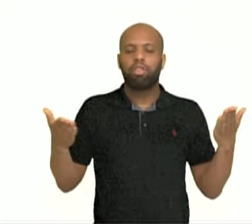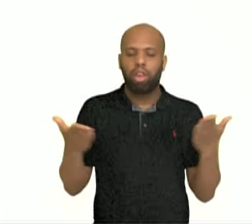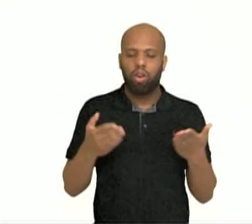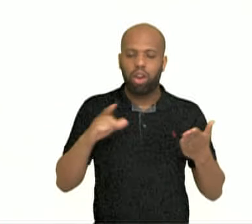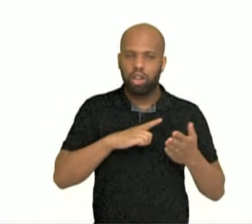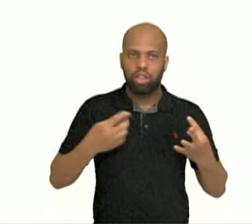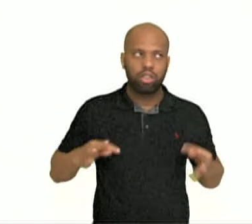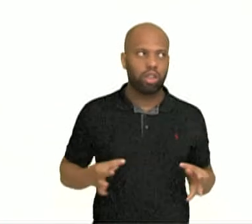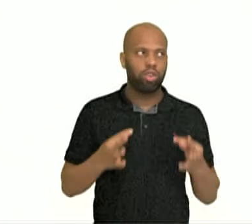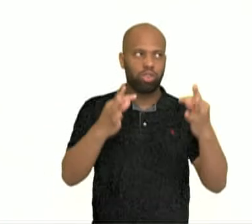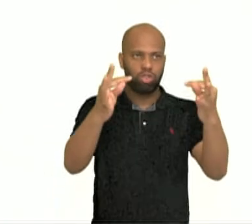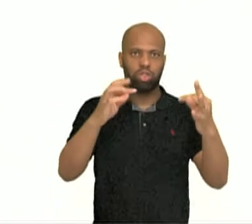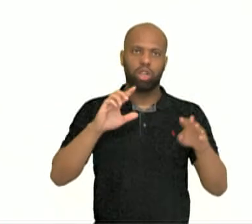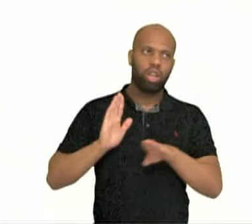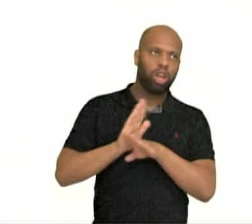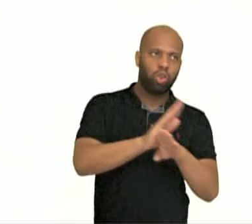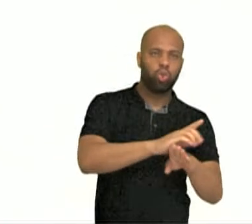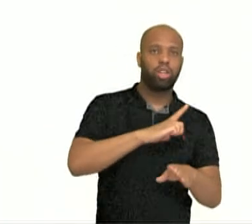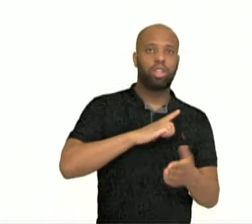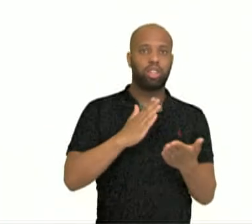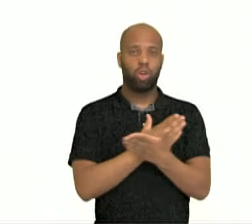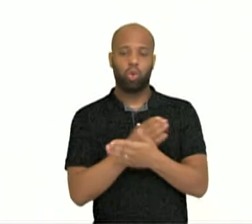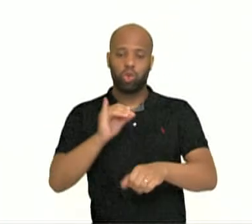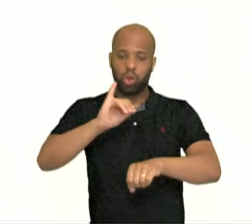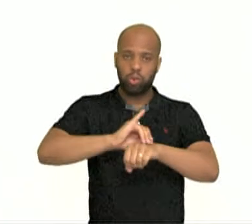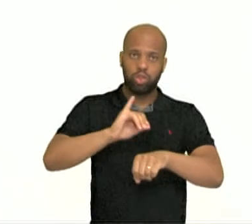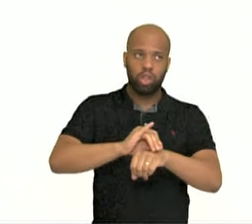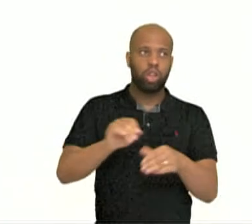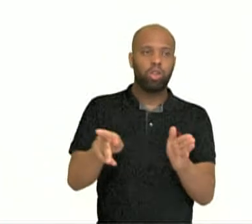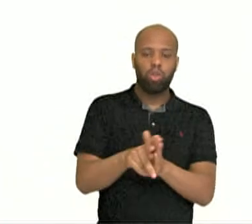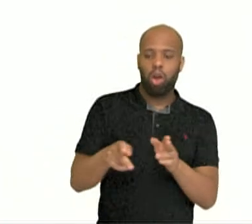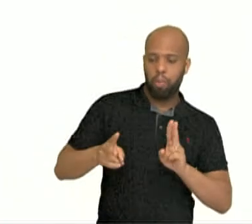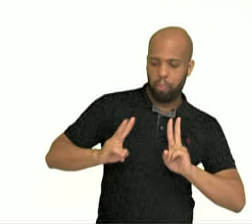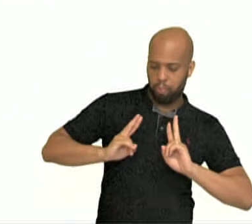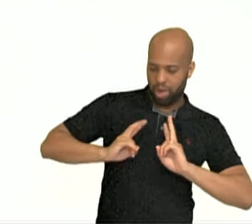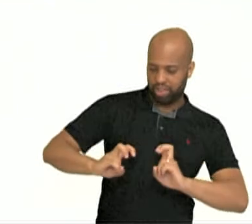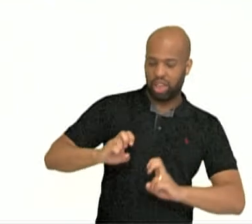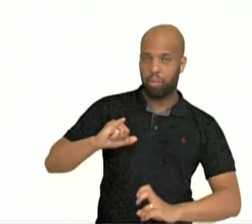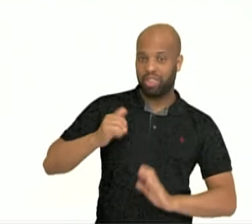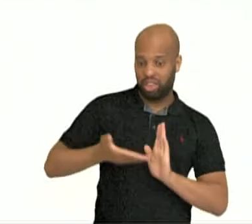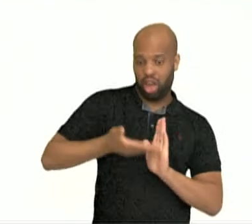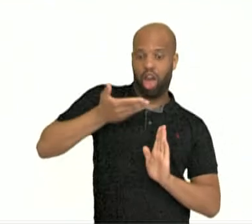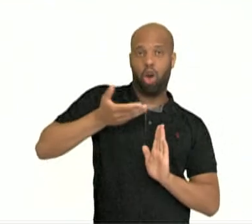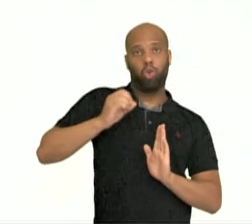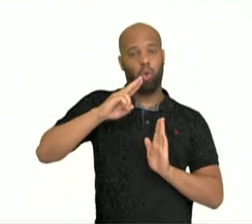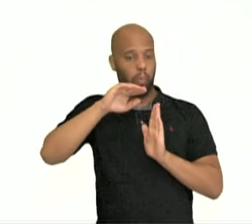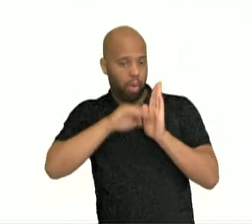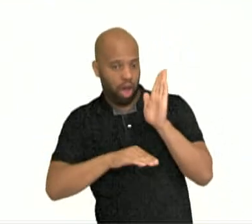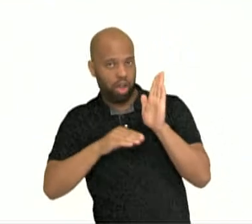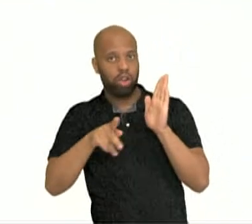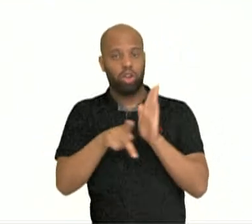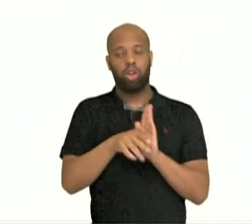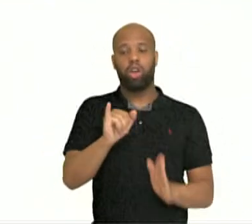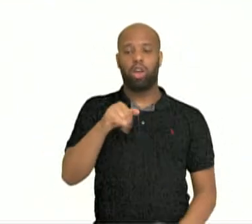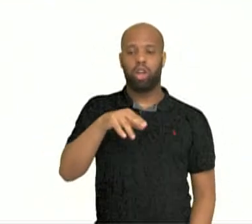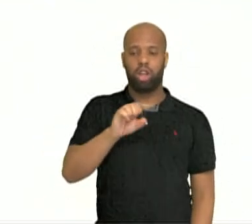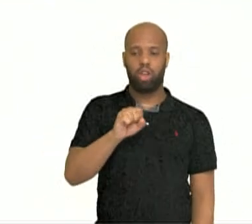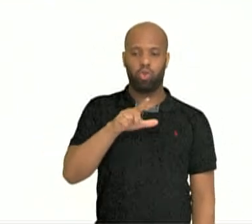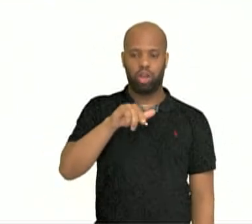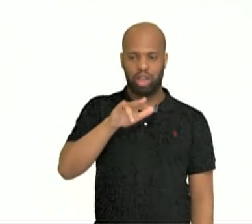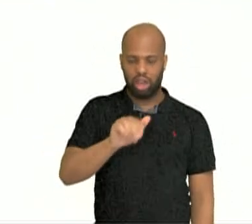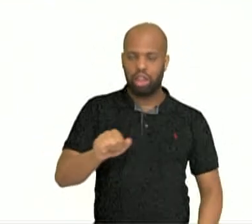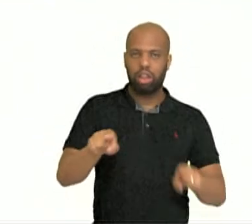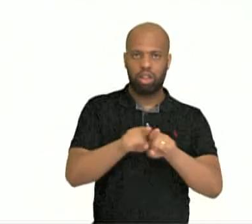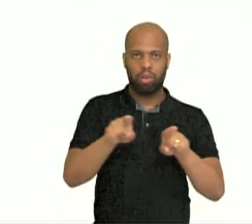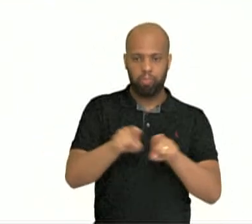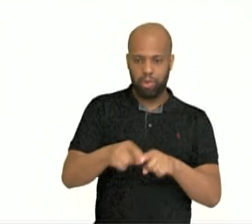têm ajudado. Temos glicosímetros, temos bomba de infusão, para aplicar a insulina quando a glicose estiver